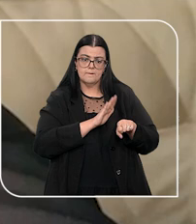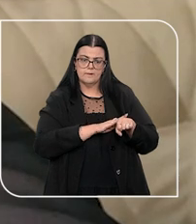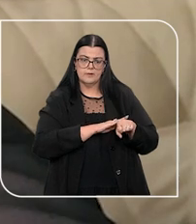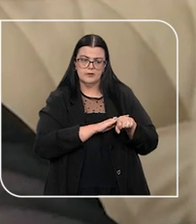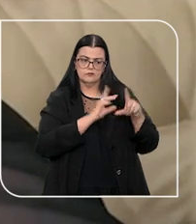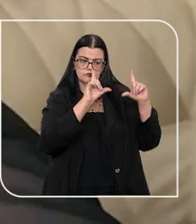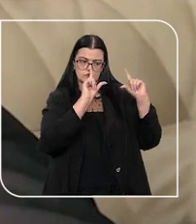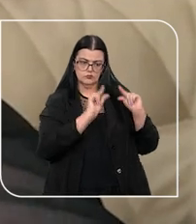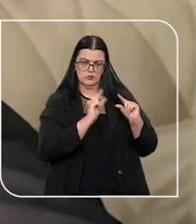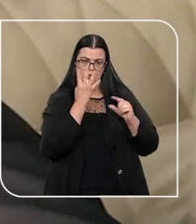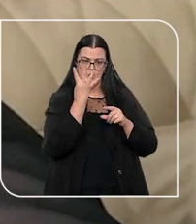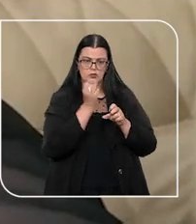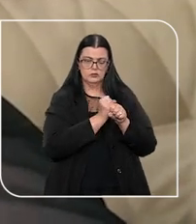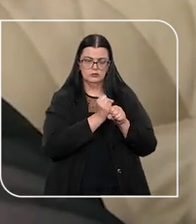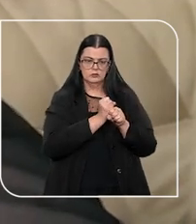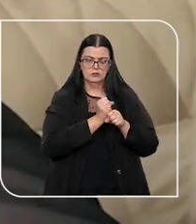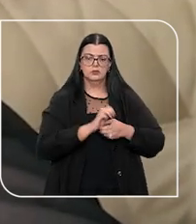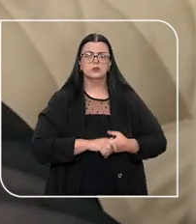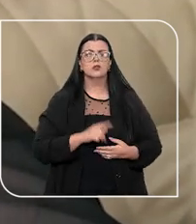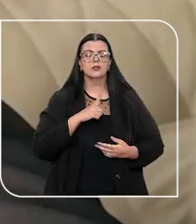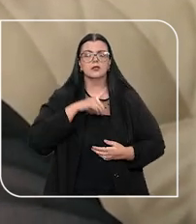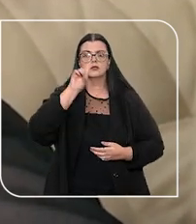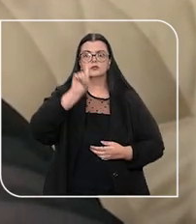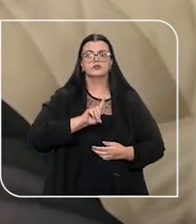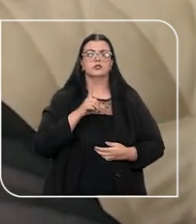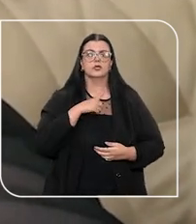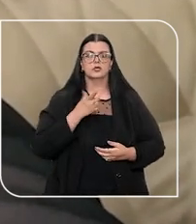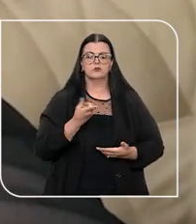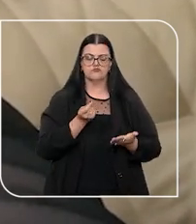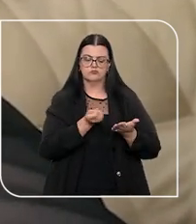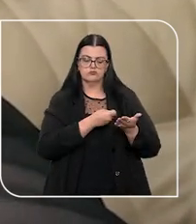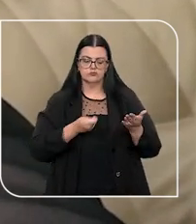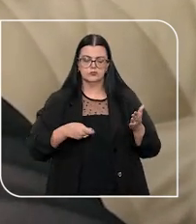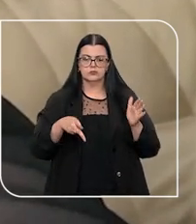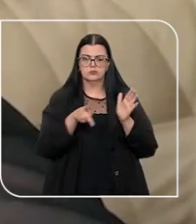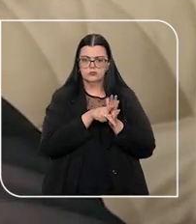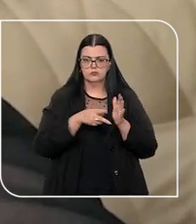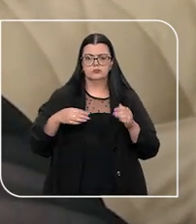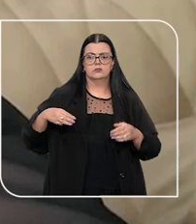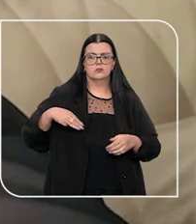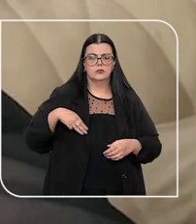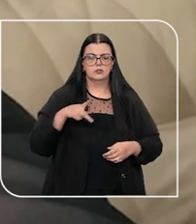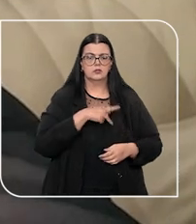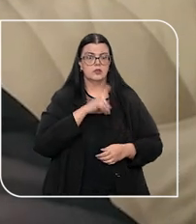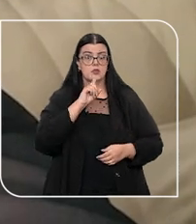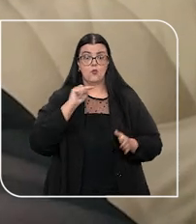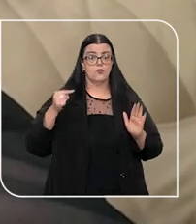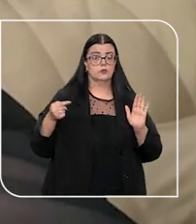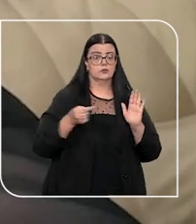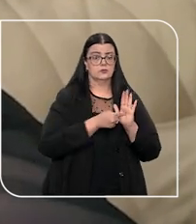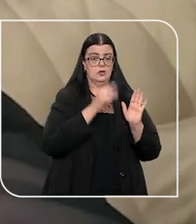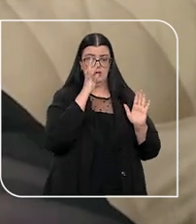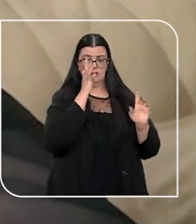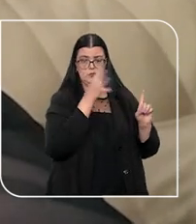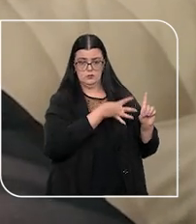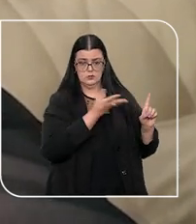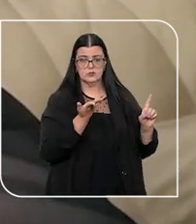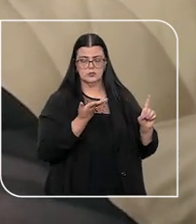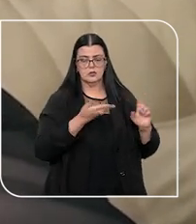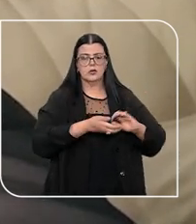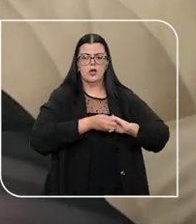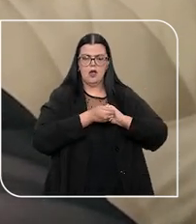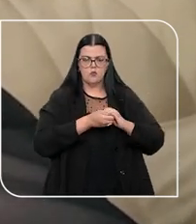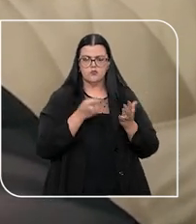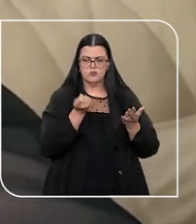ser inferior a quatro anos, ele tem direito a um acordo com o Ministério Público para não ser denunciado. Esse acordo